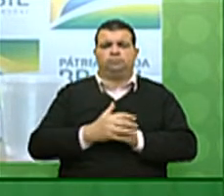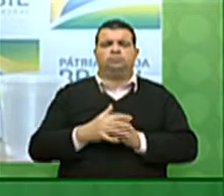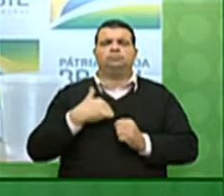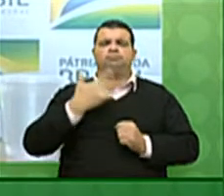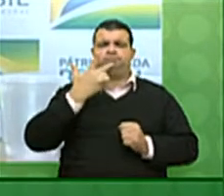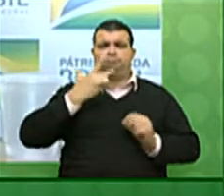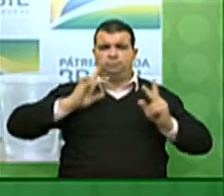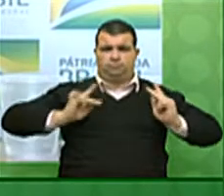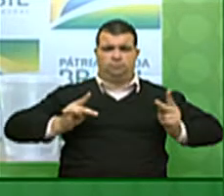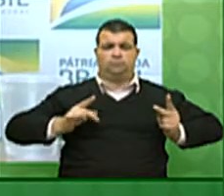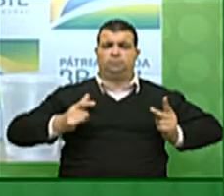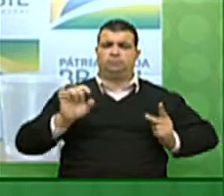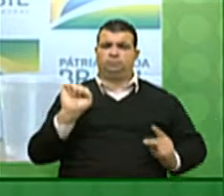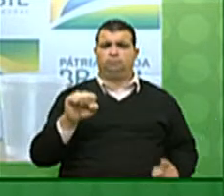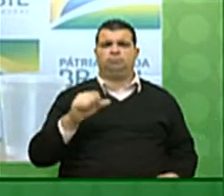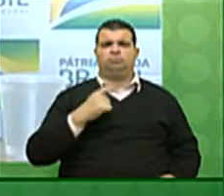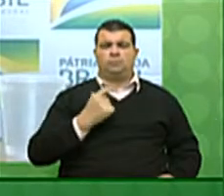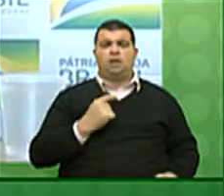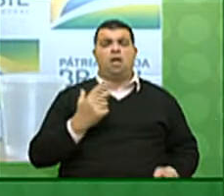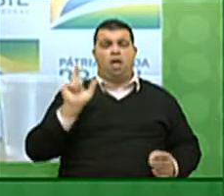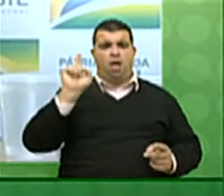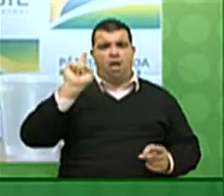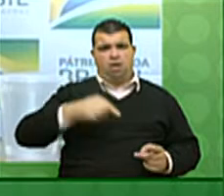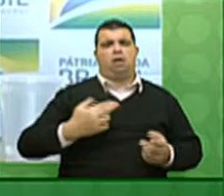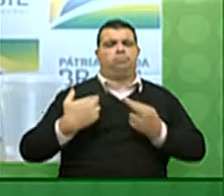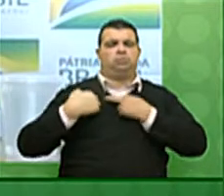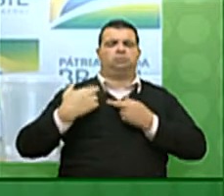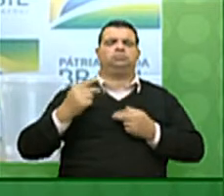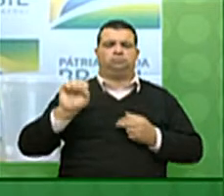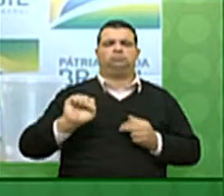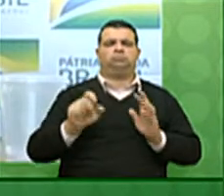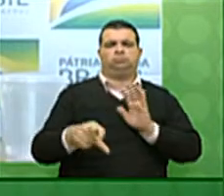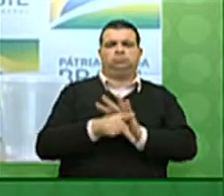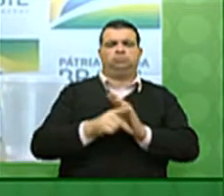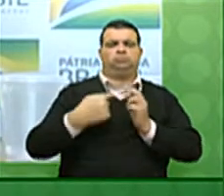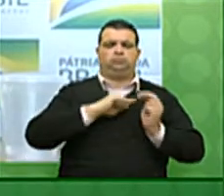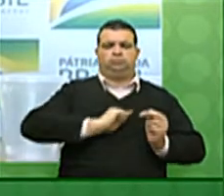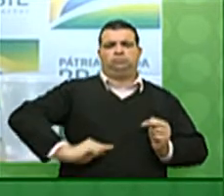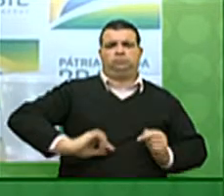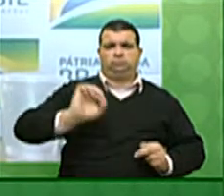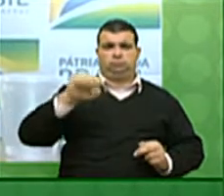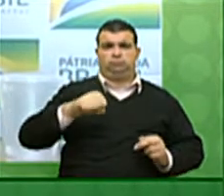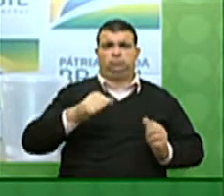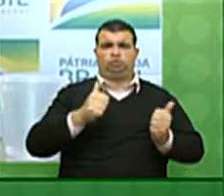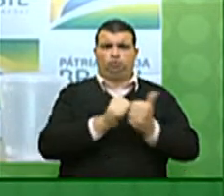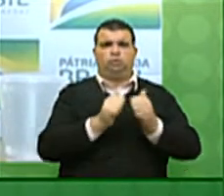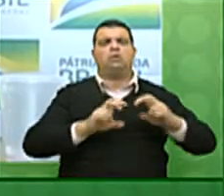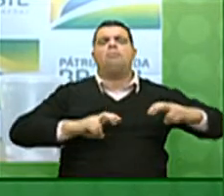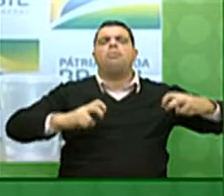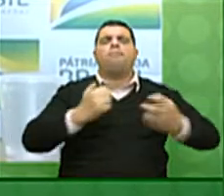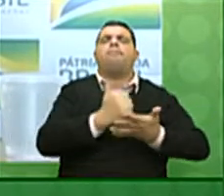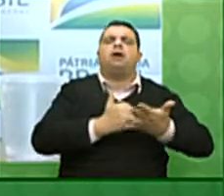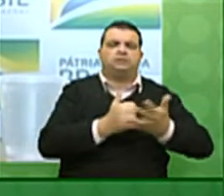colocado que é tarefa do nosso governo assentar as bases